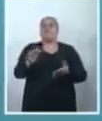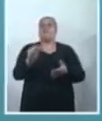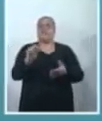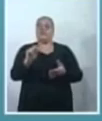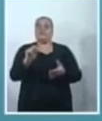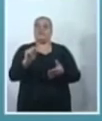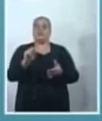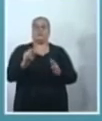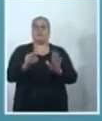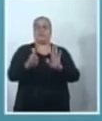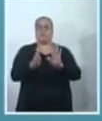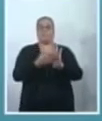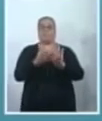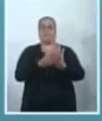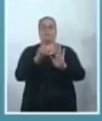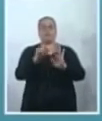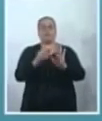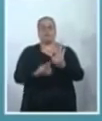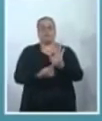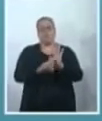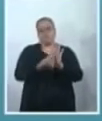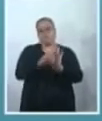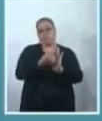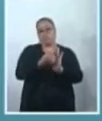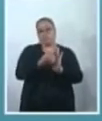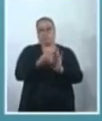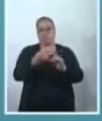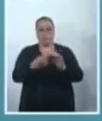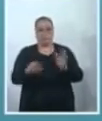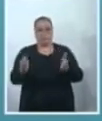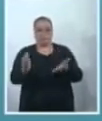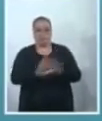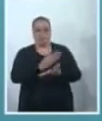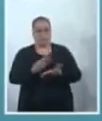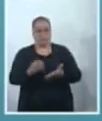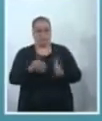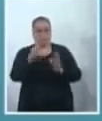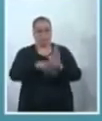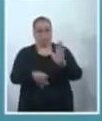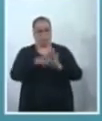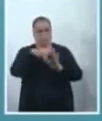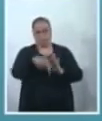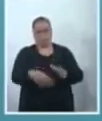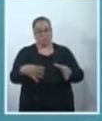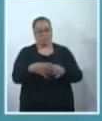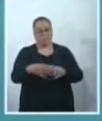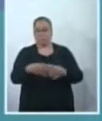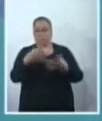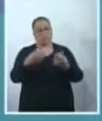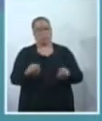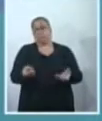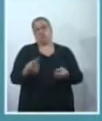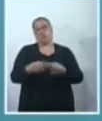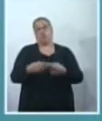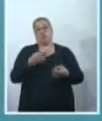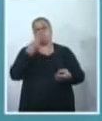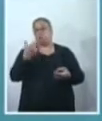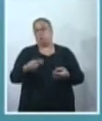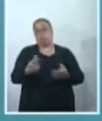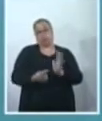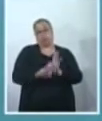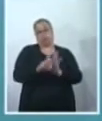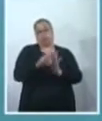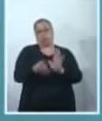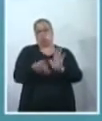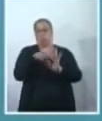propor que esteja no orçamento. Porque, muitas vezes, os nossos projetos são barrados aqui na comissão por dizer que não tem dotação orçamentária